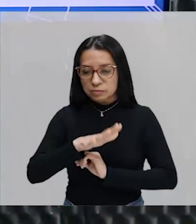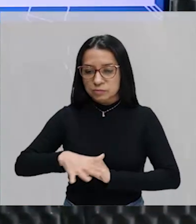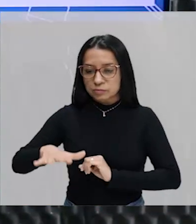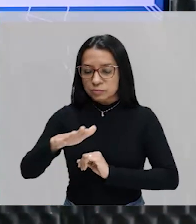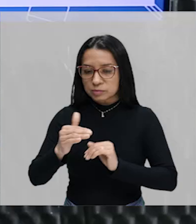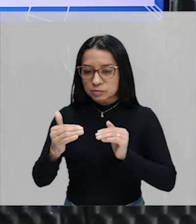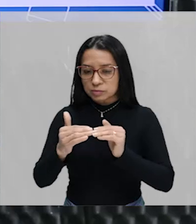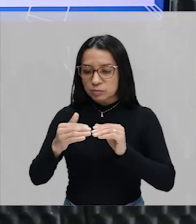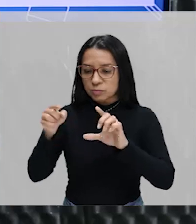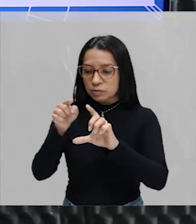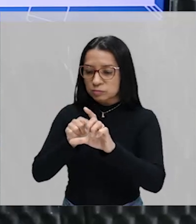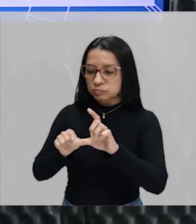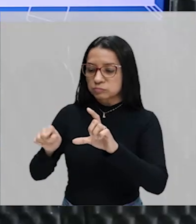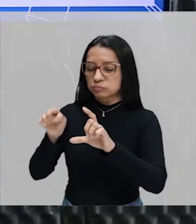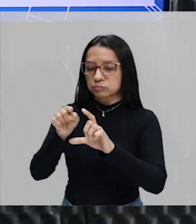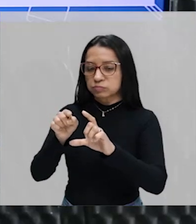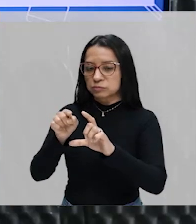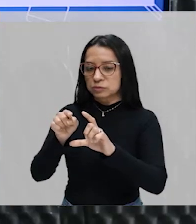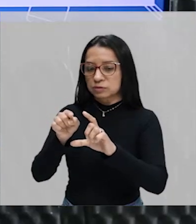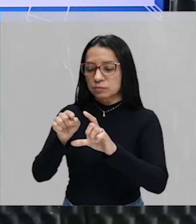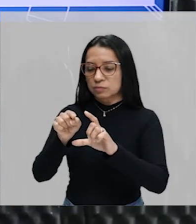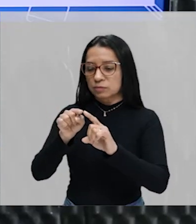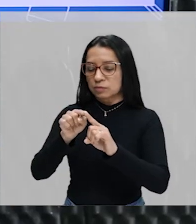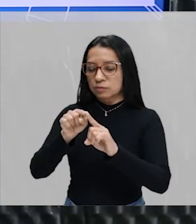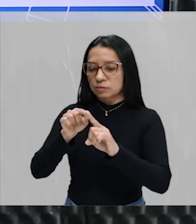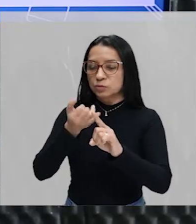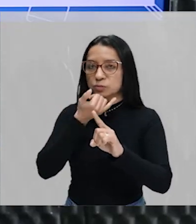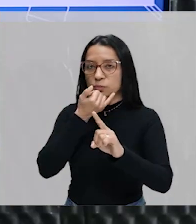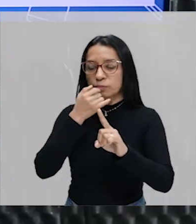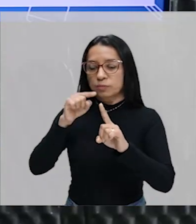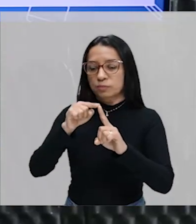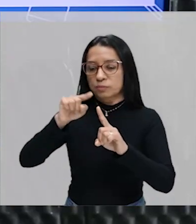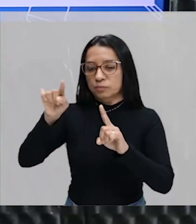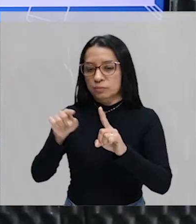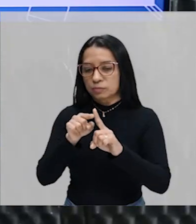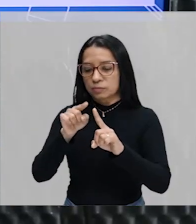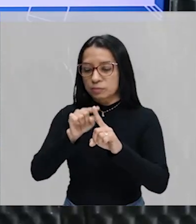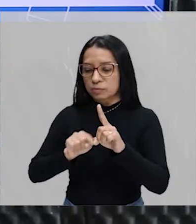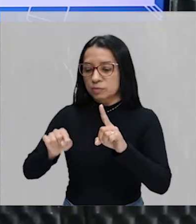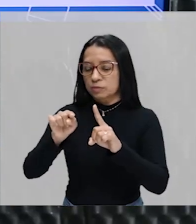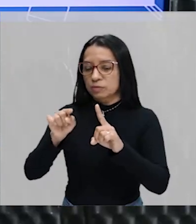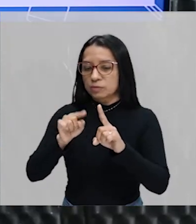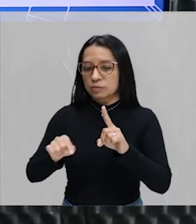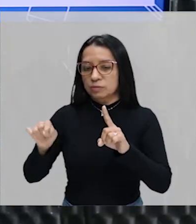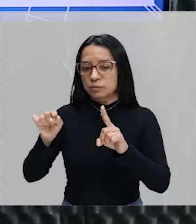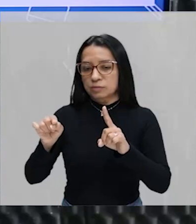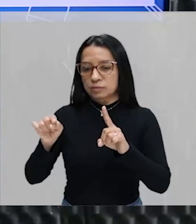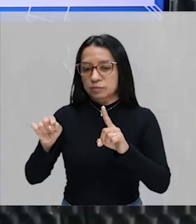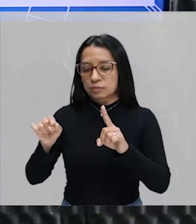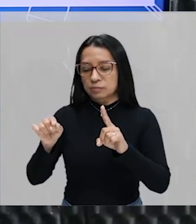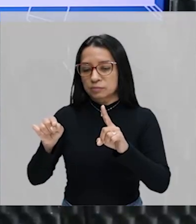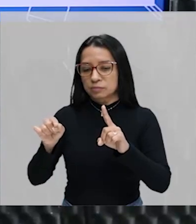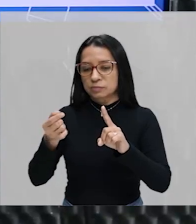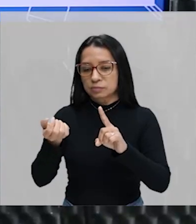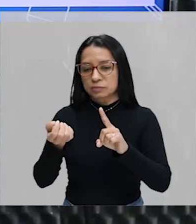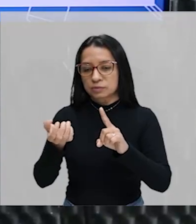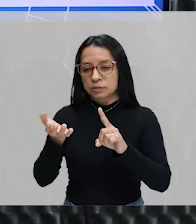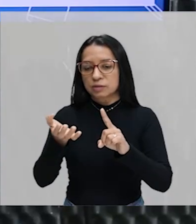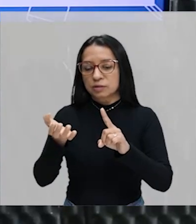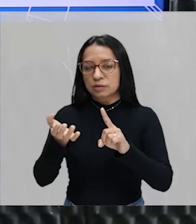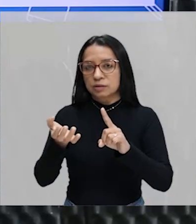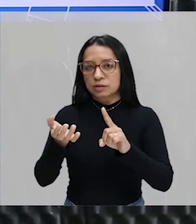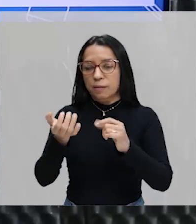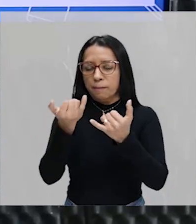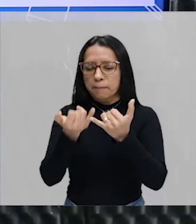região central, né? Esse pedacinho aqui, né, que quer se aproximar de um triângulo, mas não é um triângulo, até porque, né,